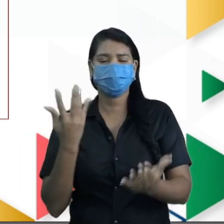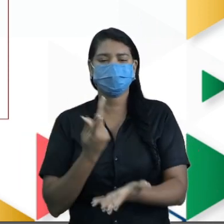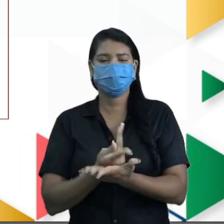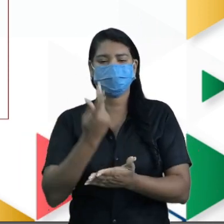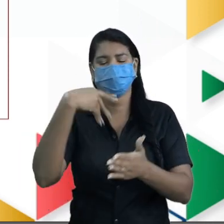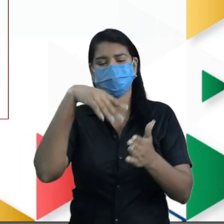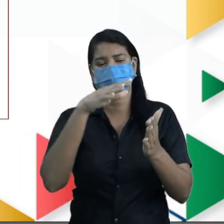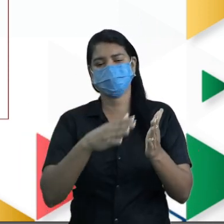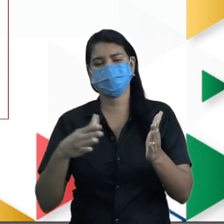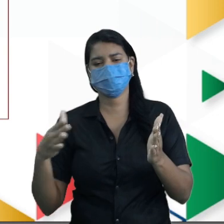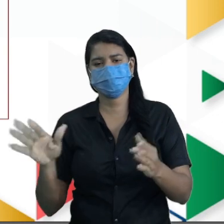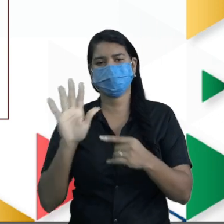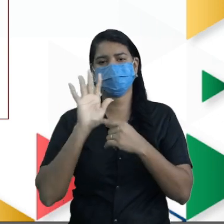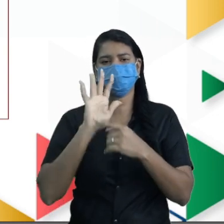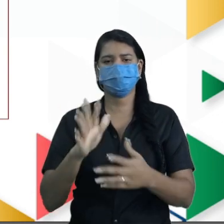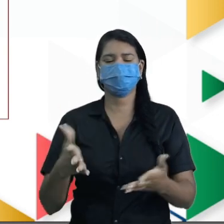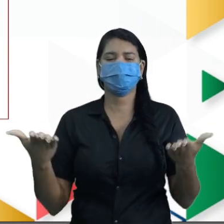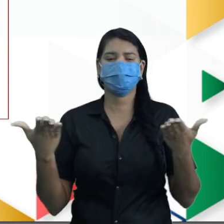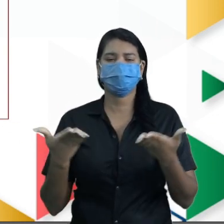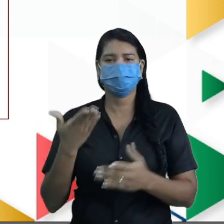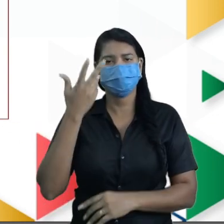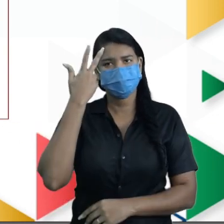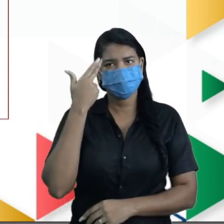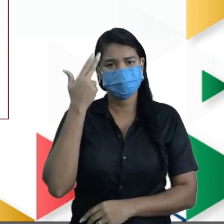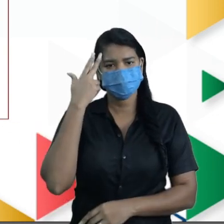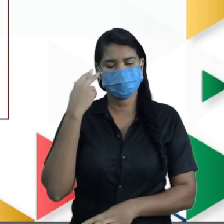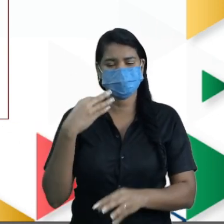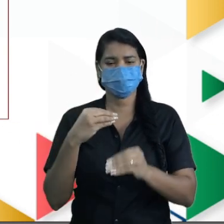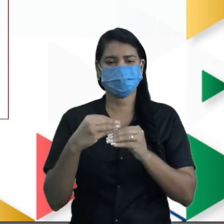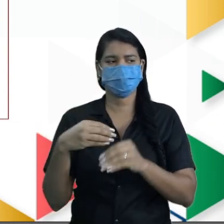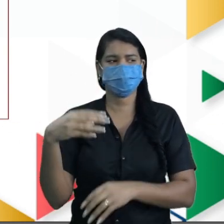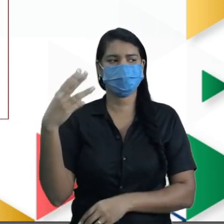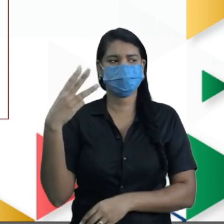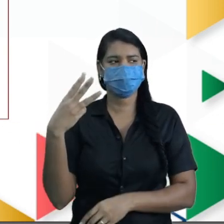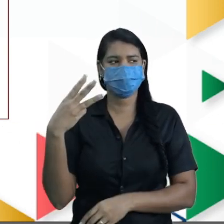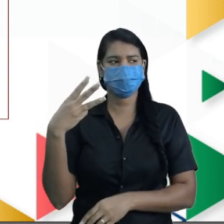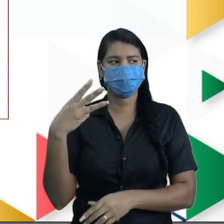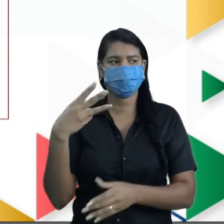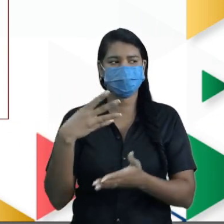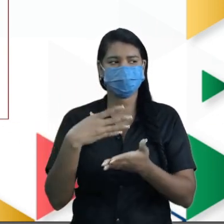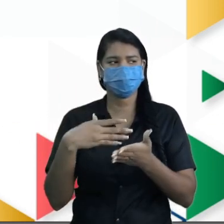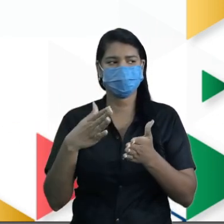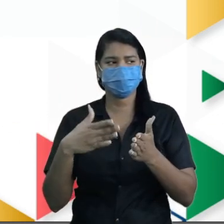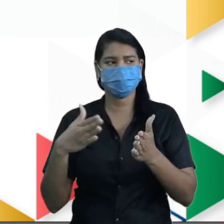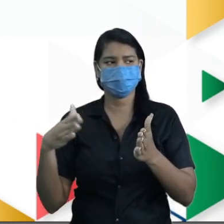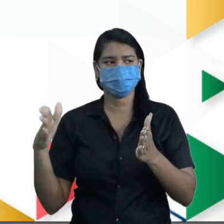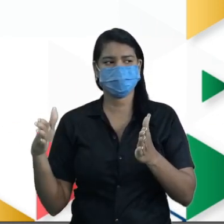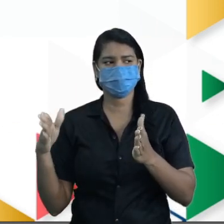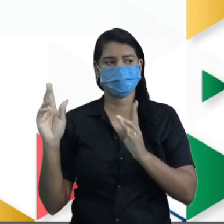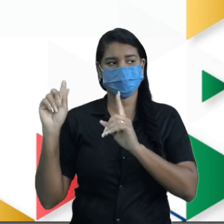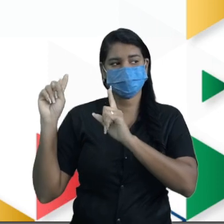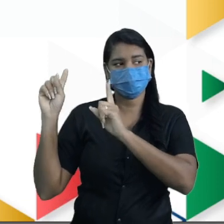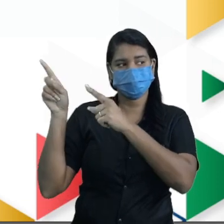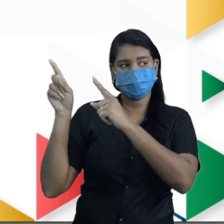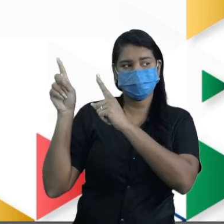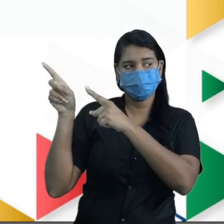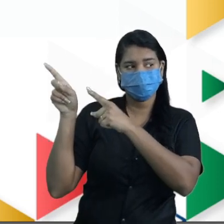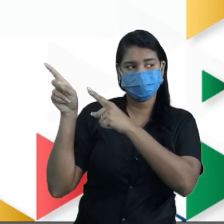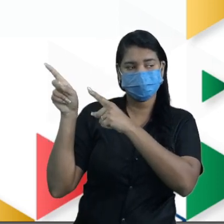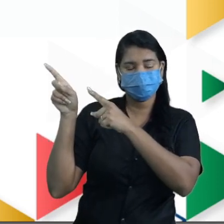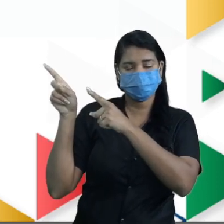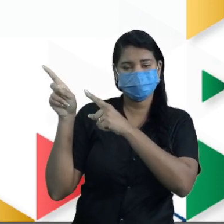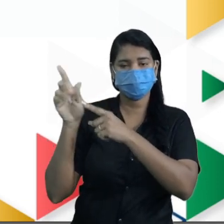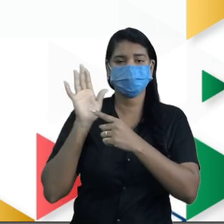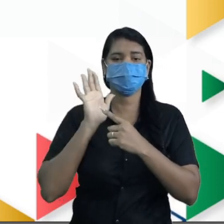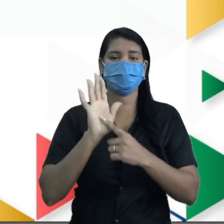etapas. vou te mostrar normalmente nas três principais etapas, tá bom? Bom, mas antes de te